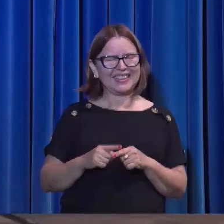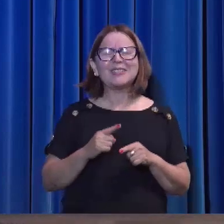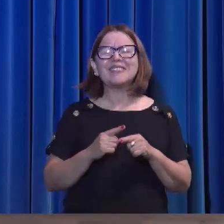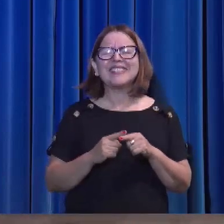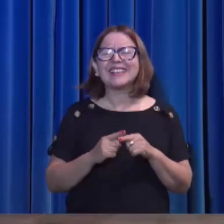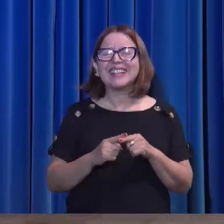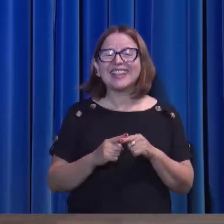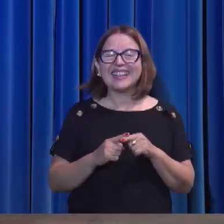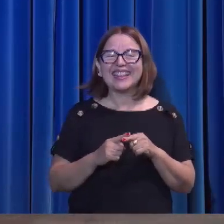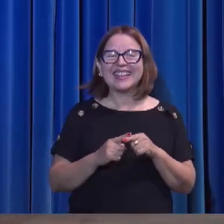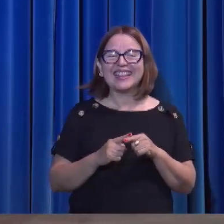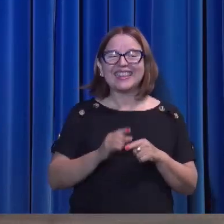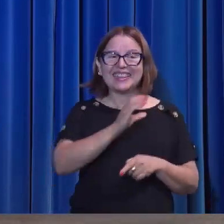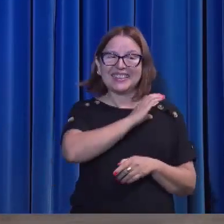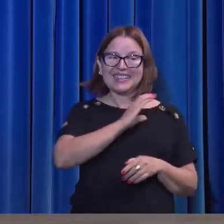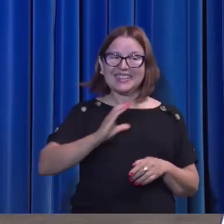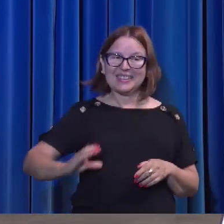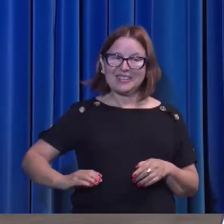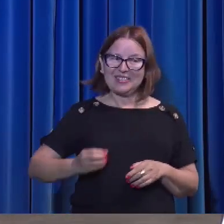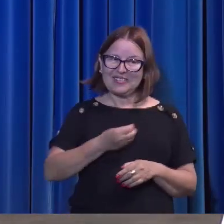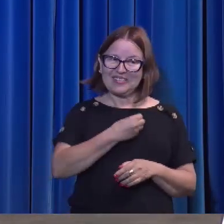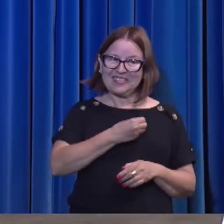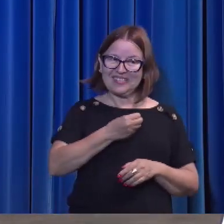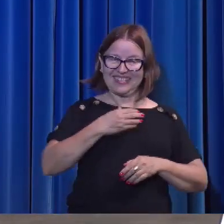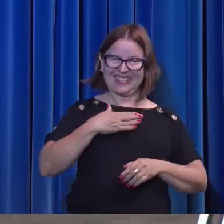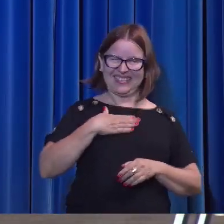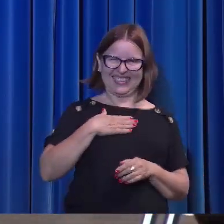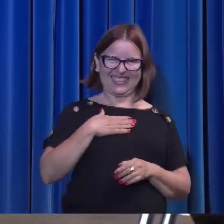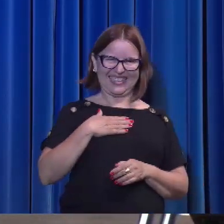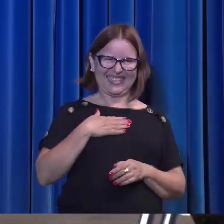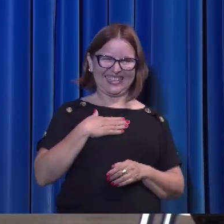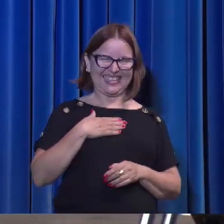Porque Cristo vive em mim.